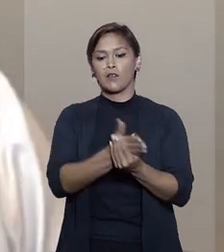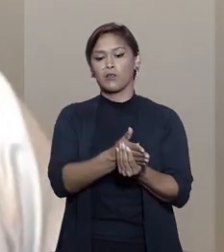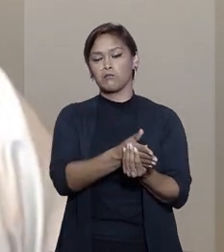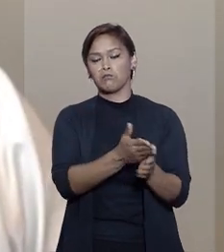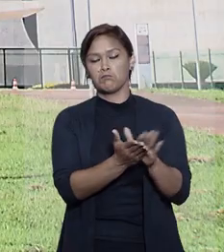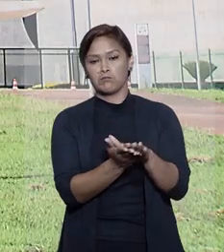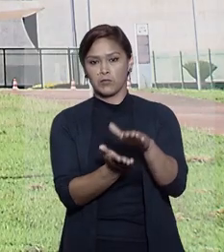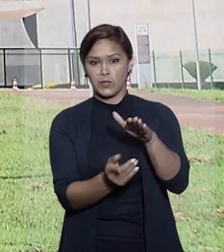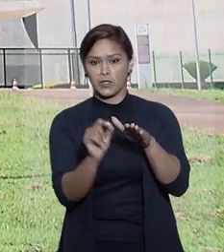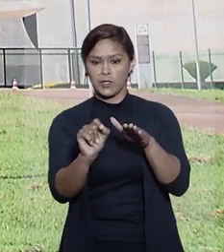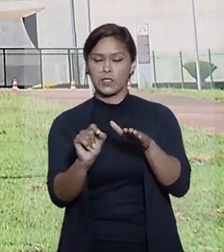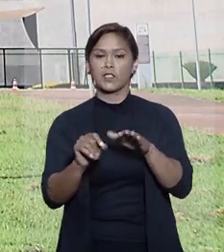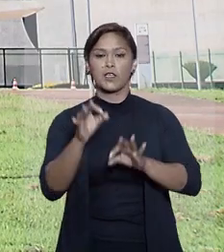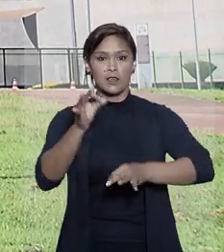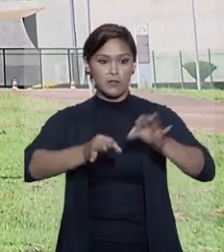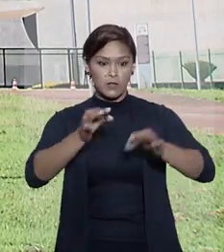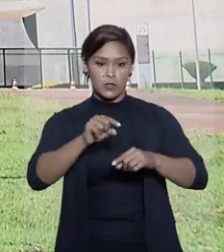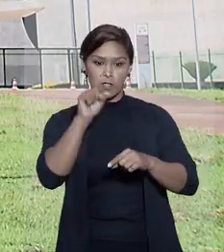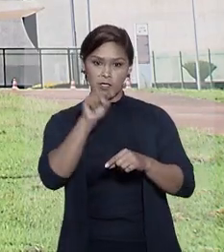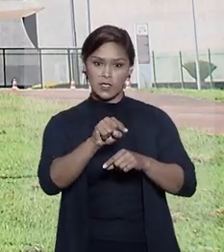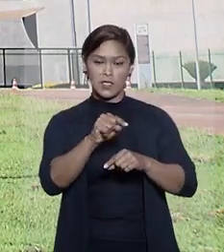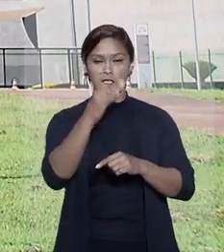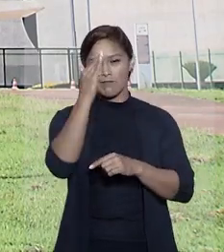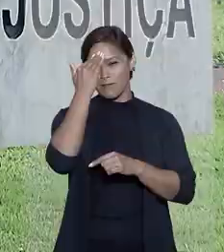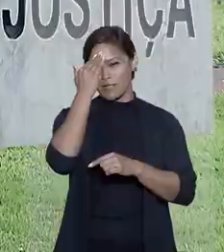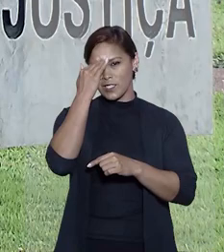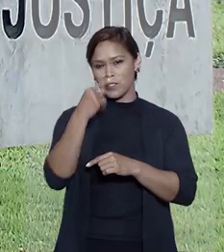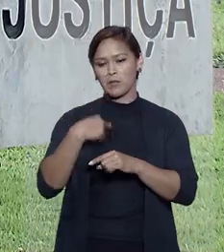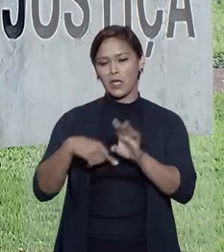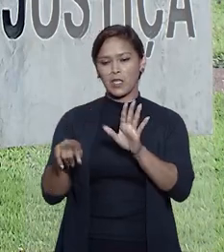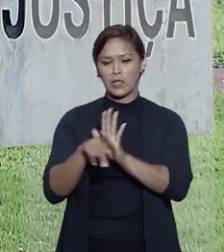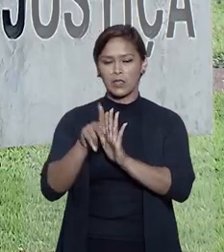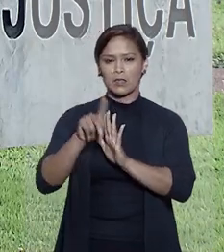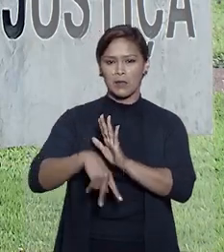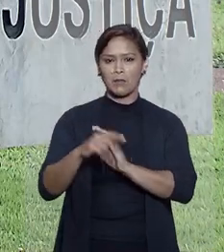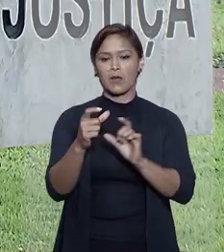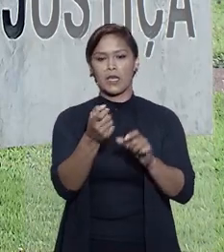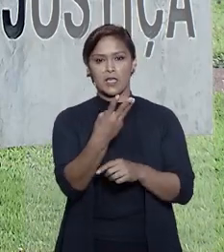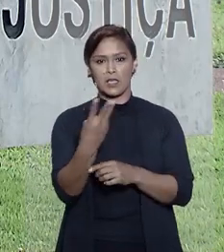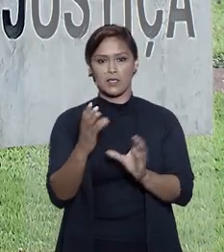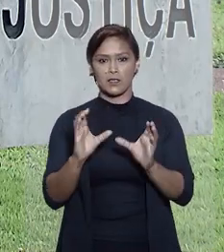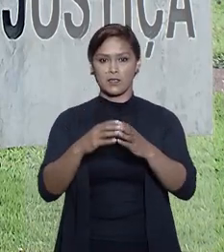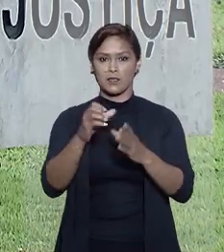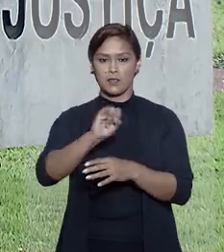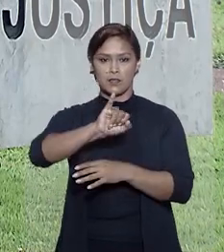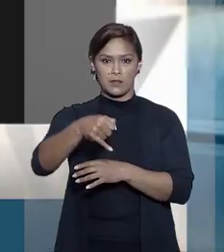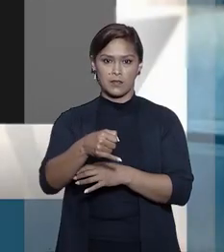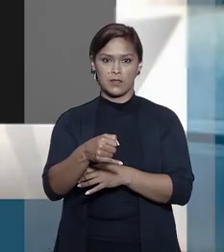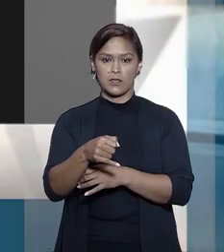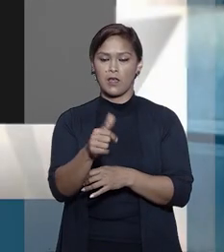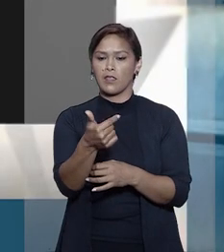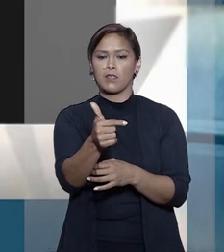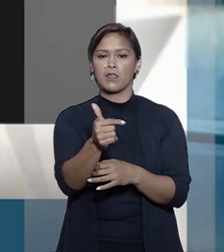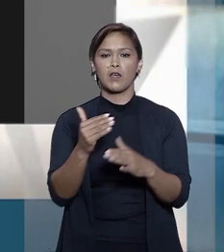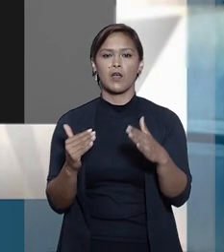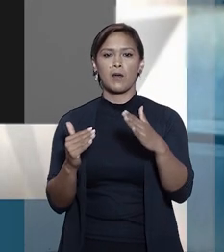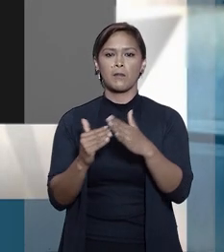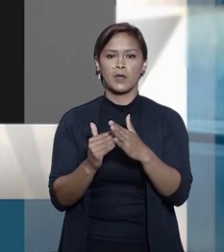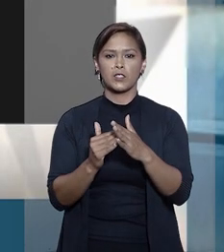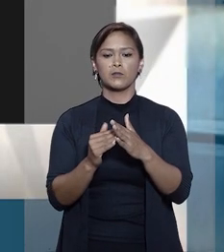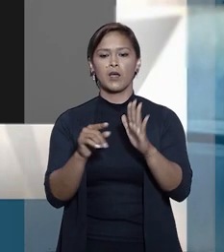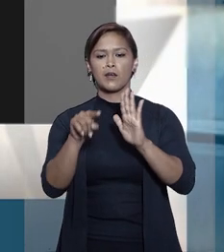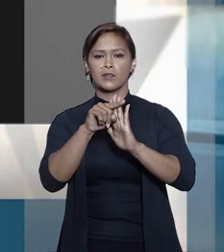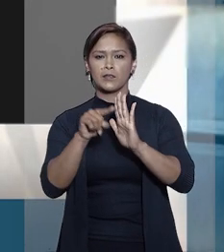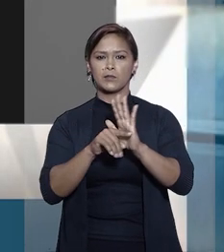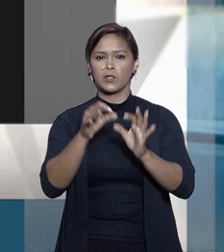processo executivo. E foi justamente nesse sentido o entendimento da terceira turma do STJ. Não há impedimento